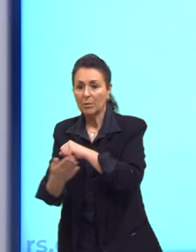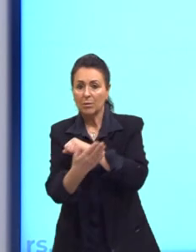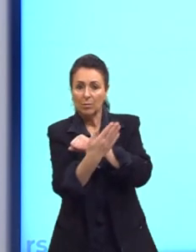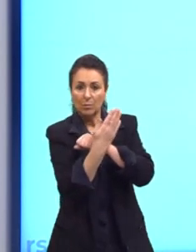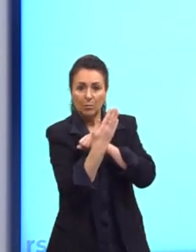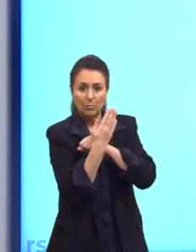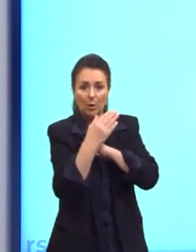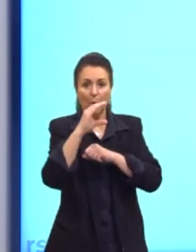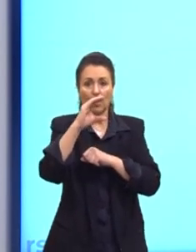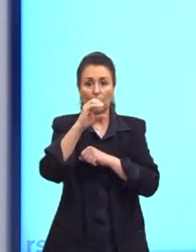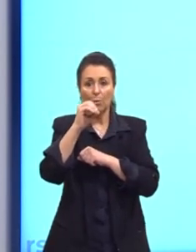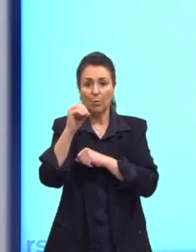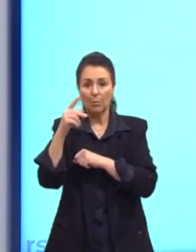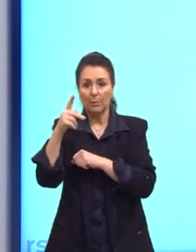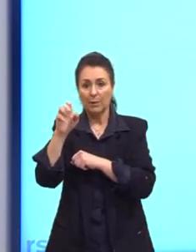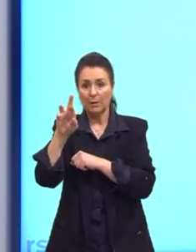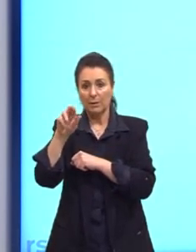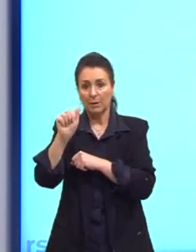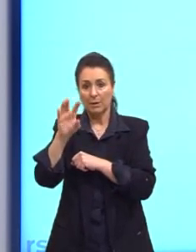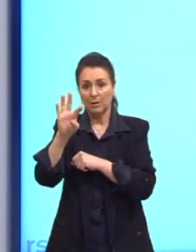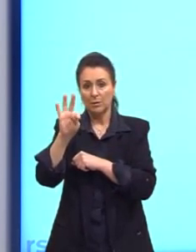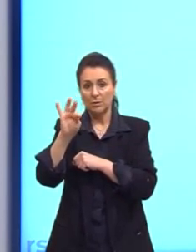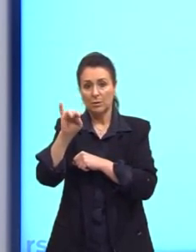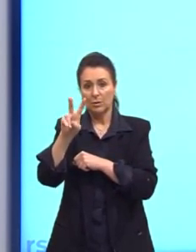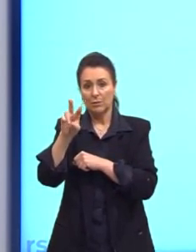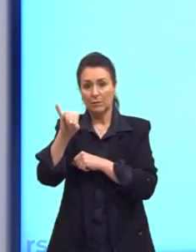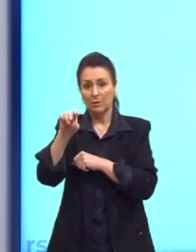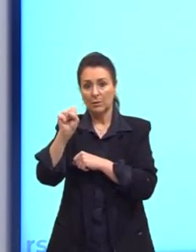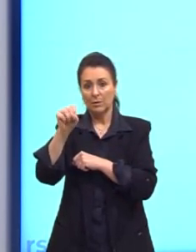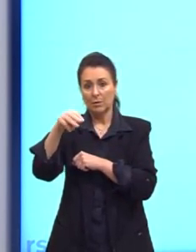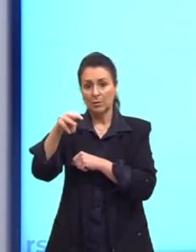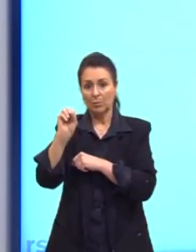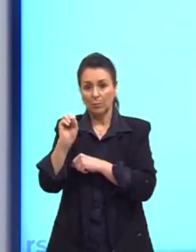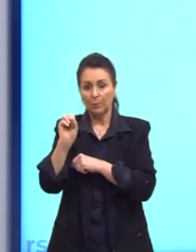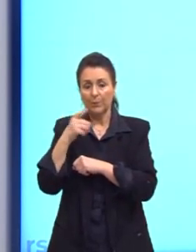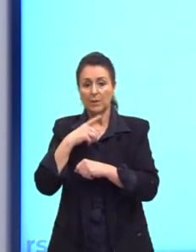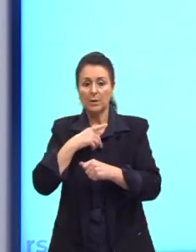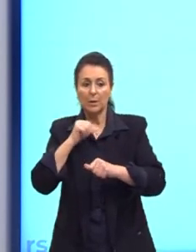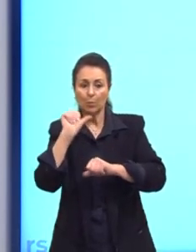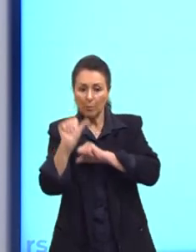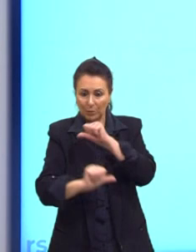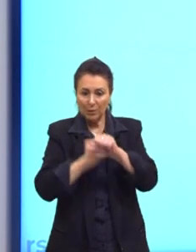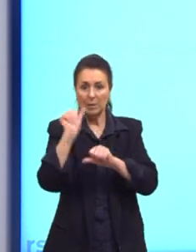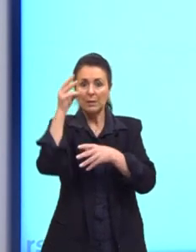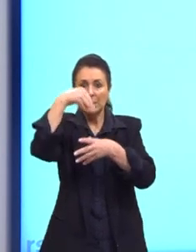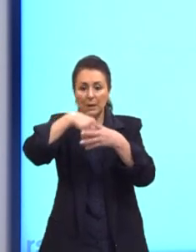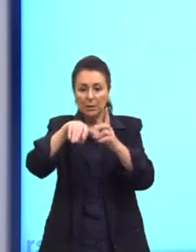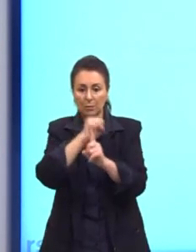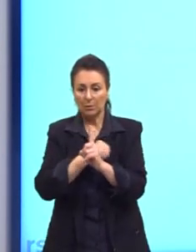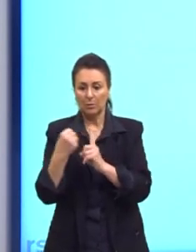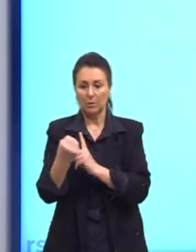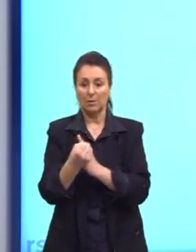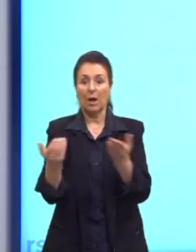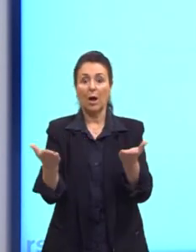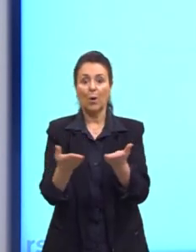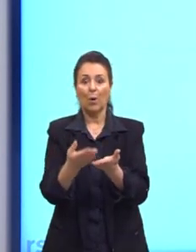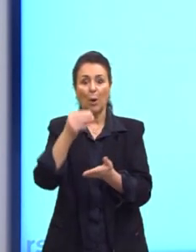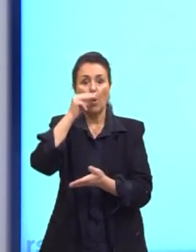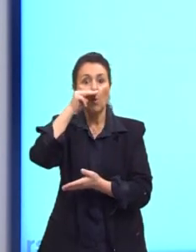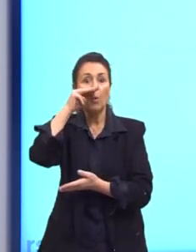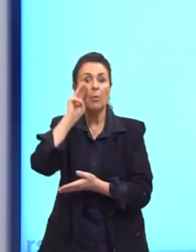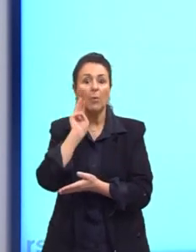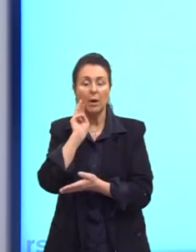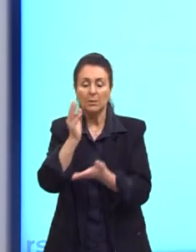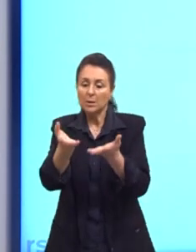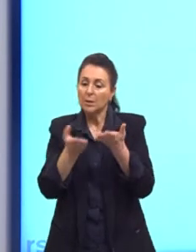cooperativismo se dá no socialismo utópico, que eles queriam uma reforma da sociedade. Já o Marx quer uma mudança